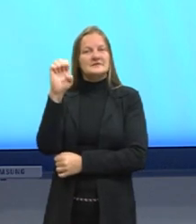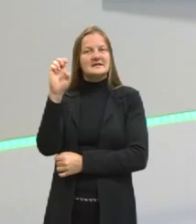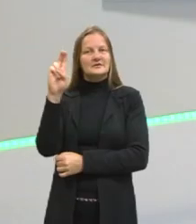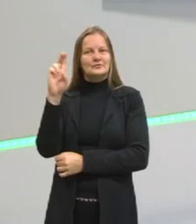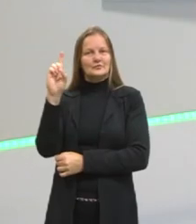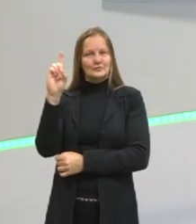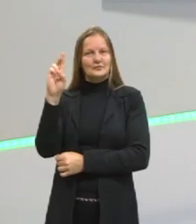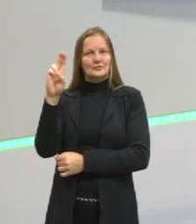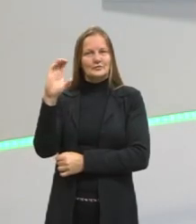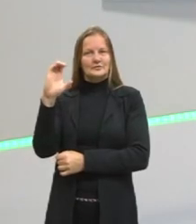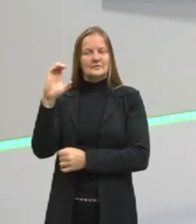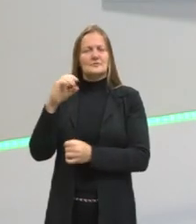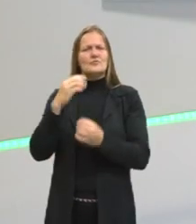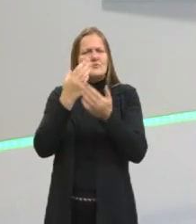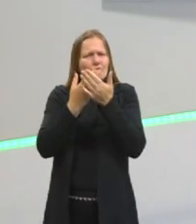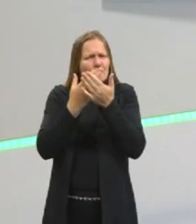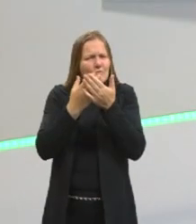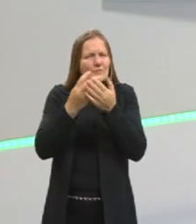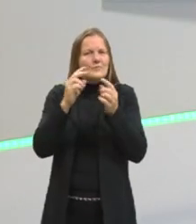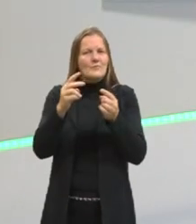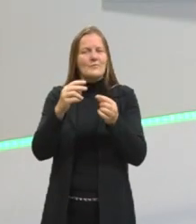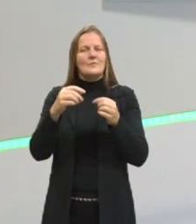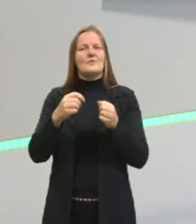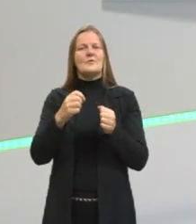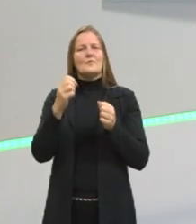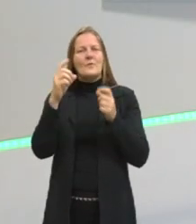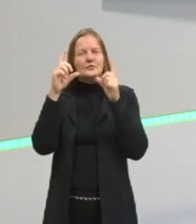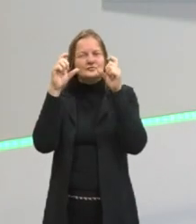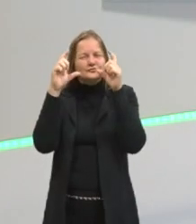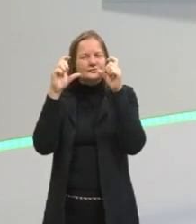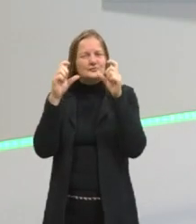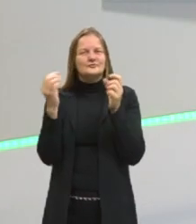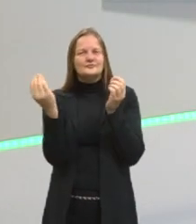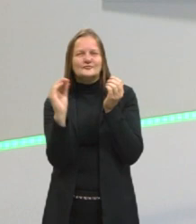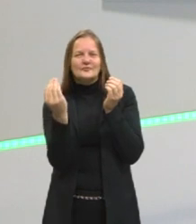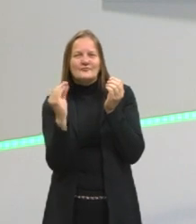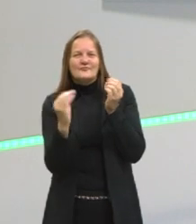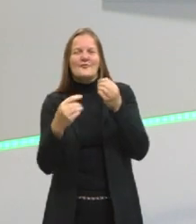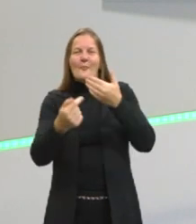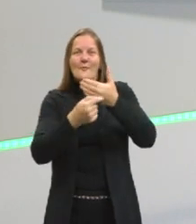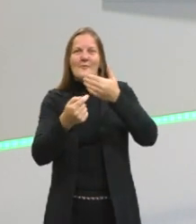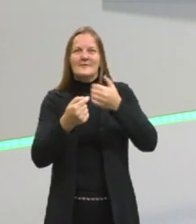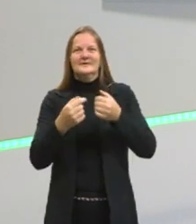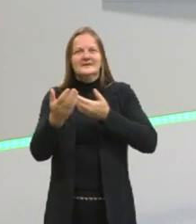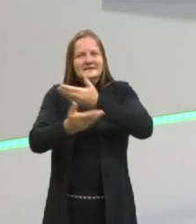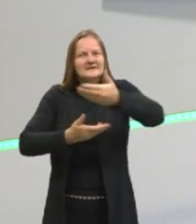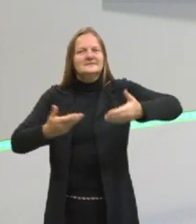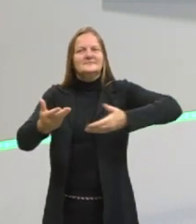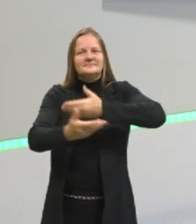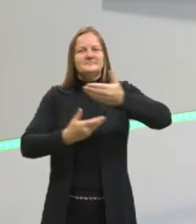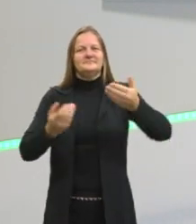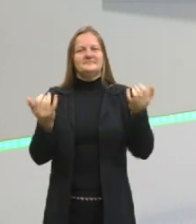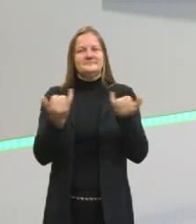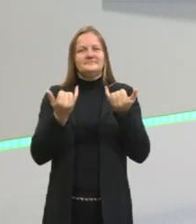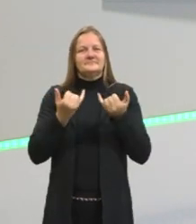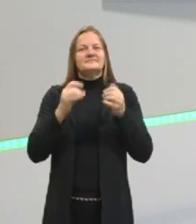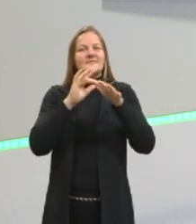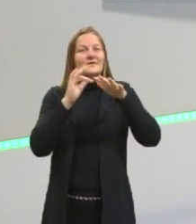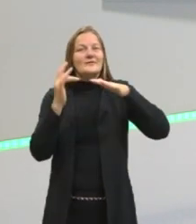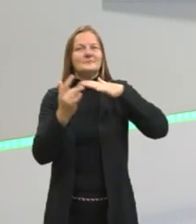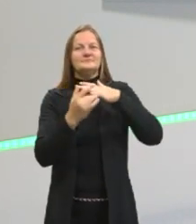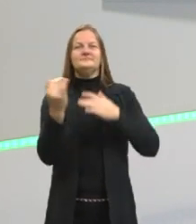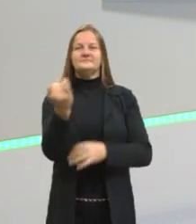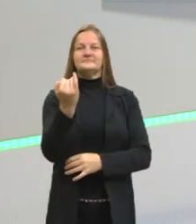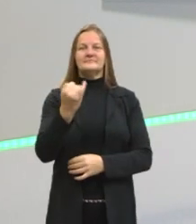estiverem assistindo essas aulas, postem stories, marquem a gente, para a gente poder compartilhar isso também nas redes, porque é